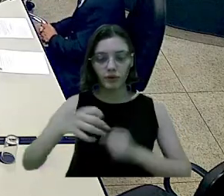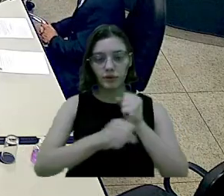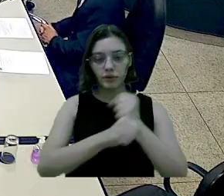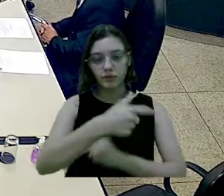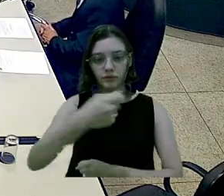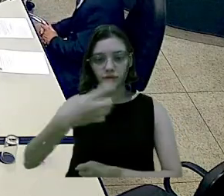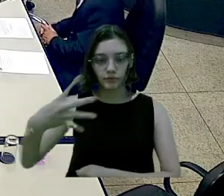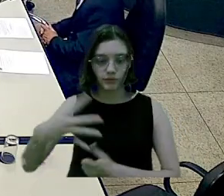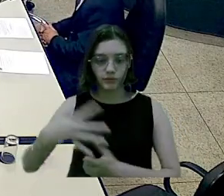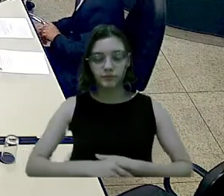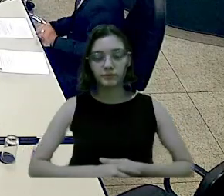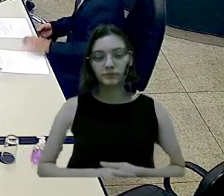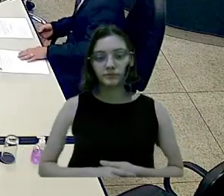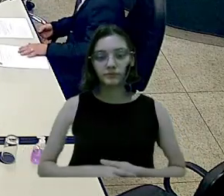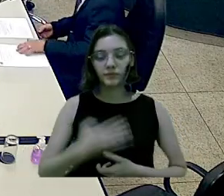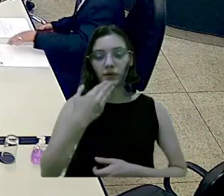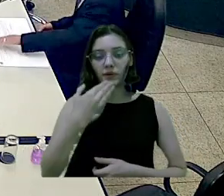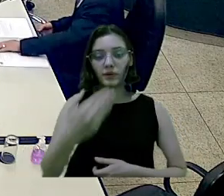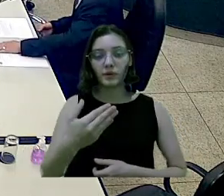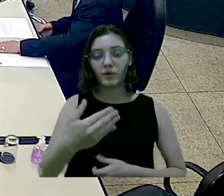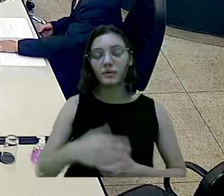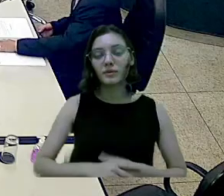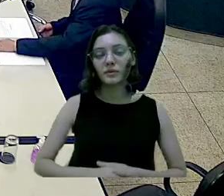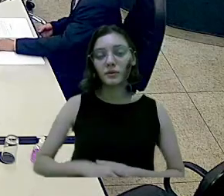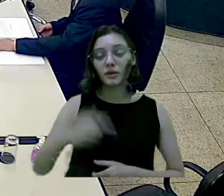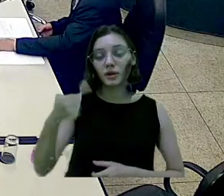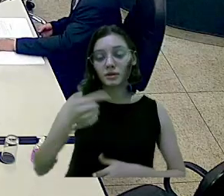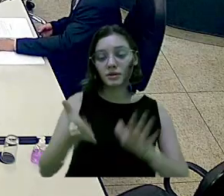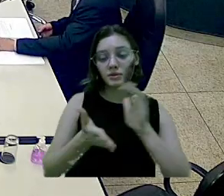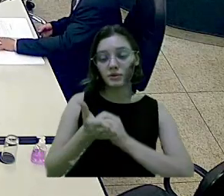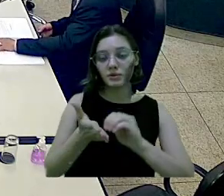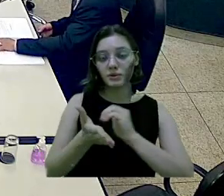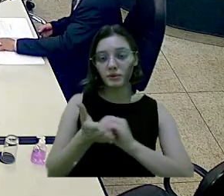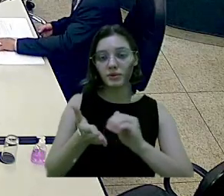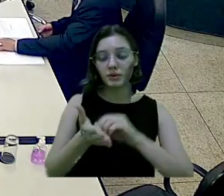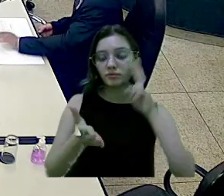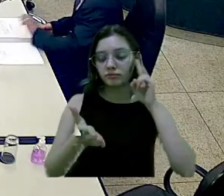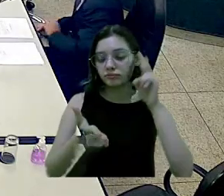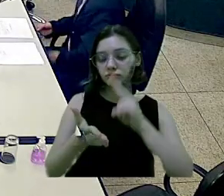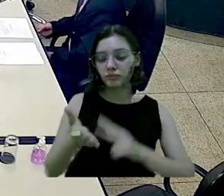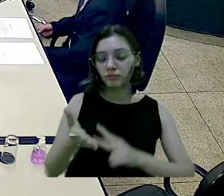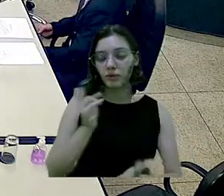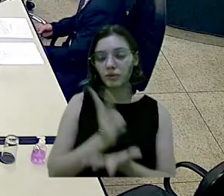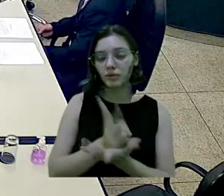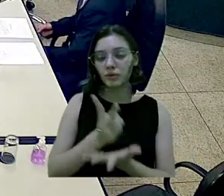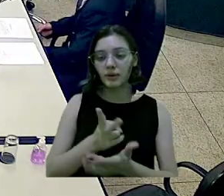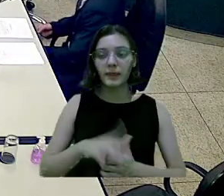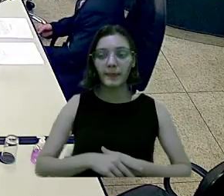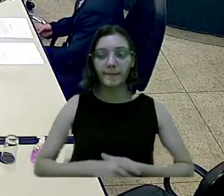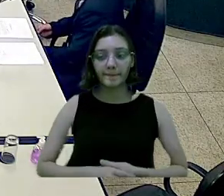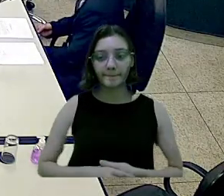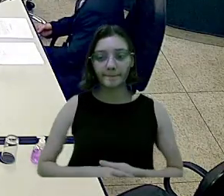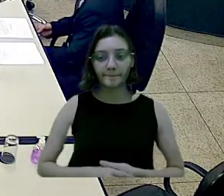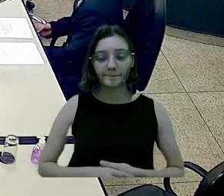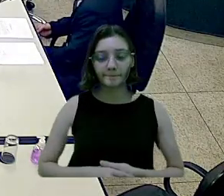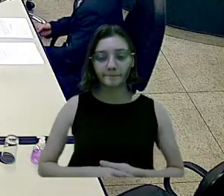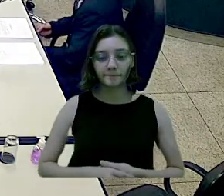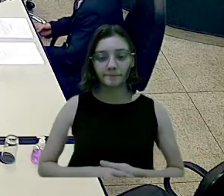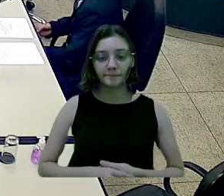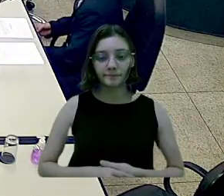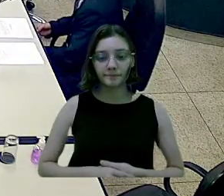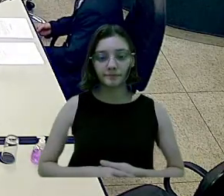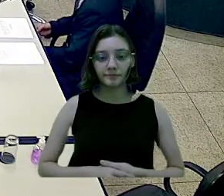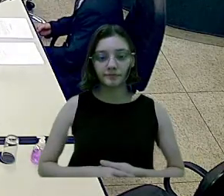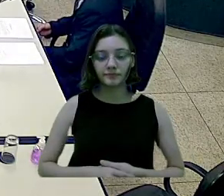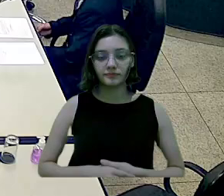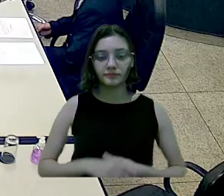94 de 2024. Solicito do senhor, segundo o secretário, que proceda, para que